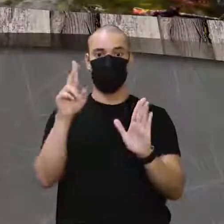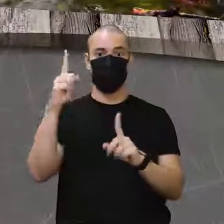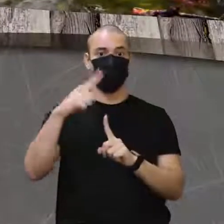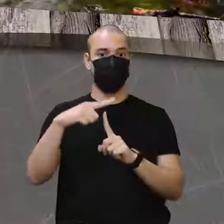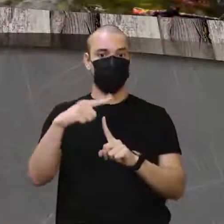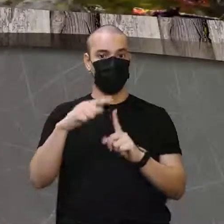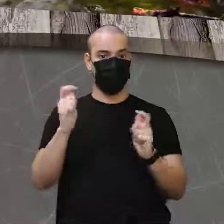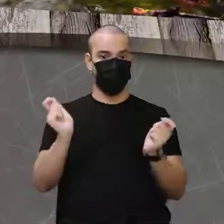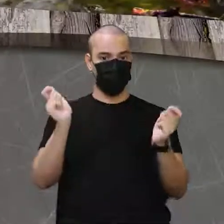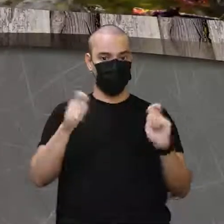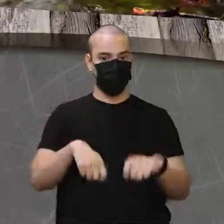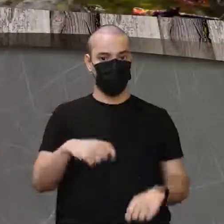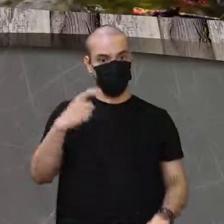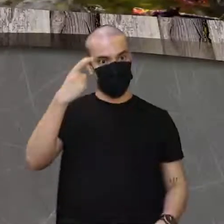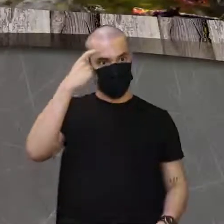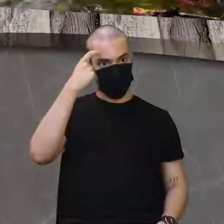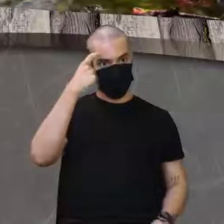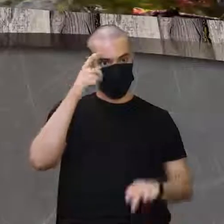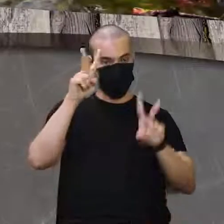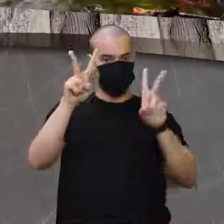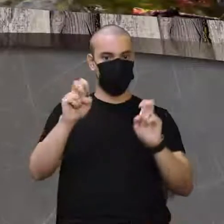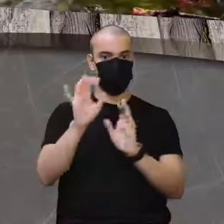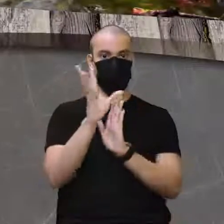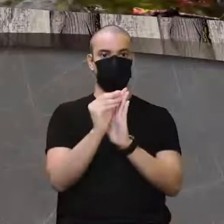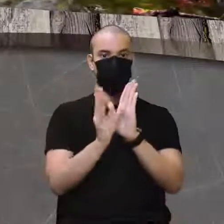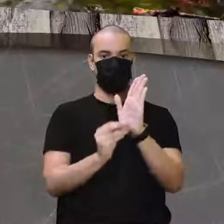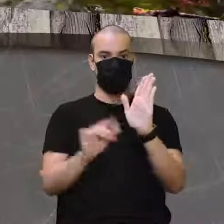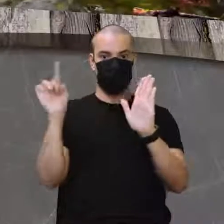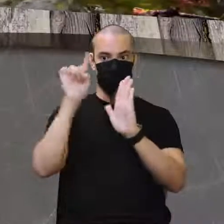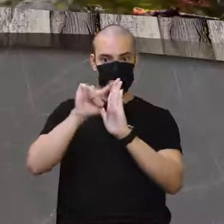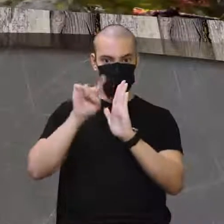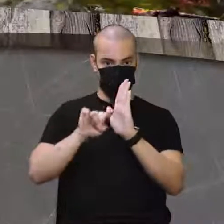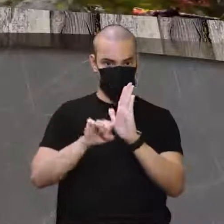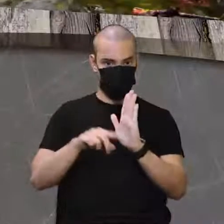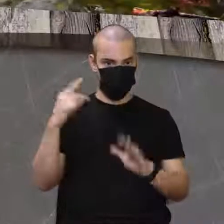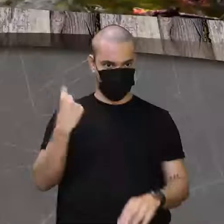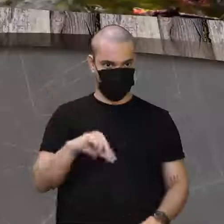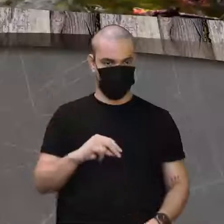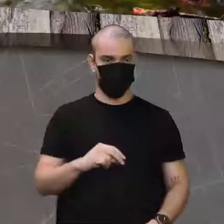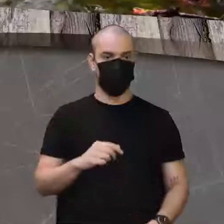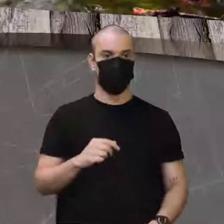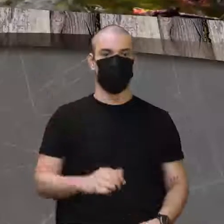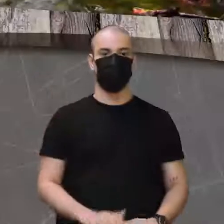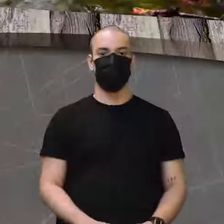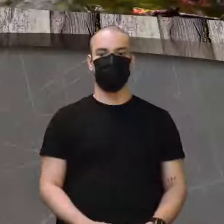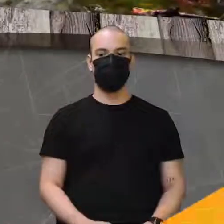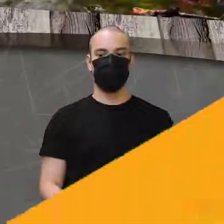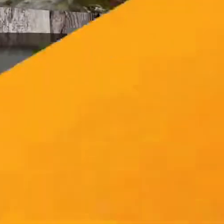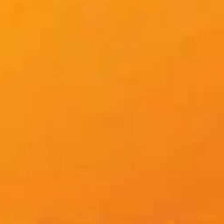pensamentos eu posso ter em relação a esse conteúdo dentro de uma questão? Tá bem? Vamos lá, então?